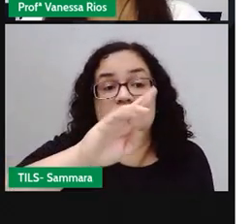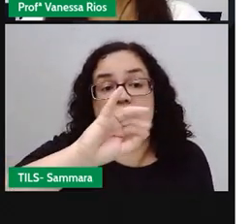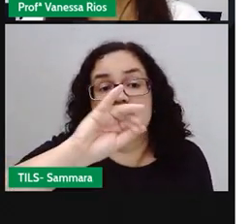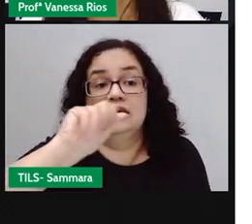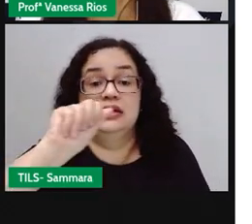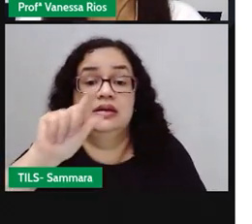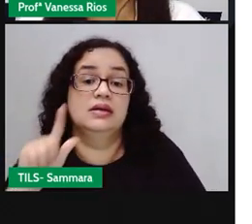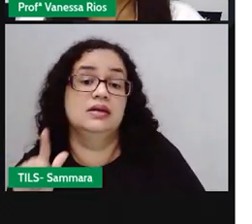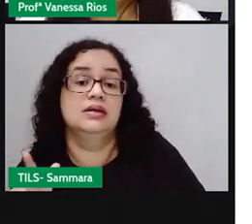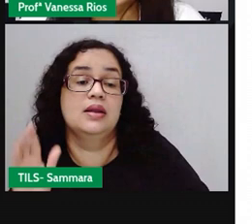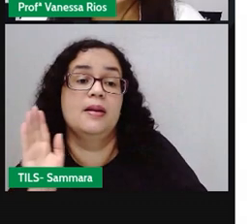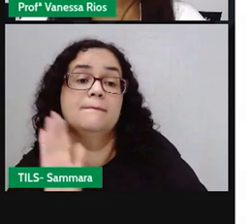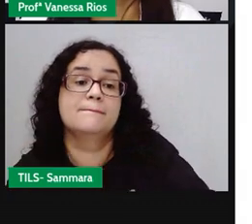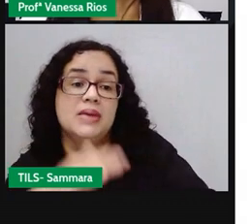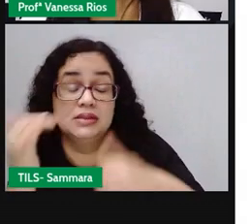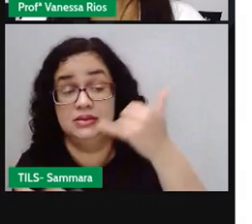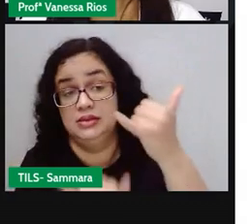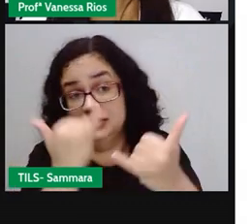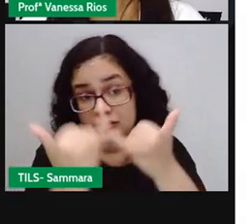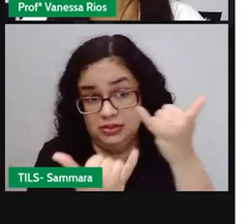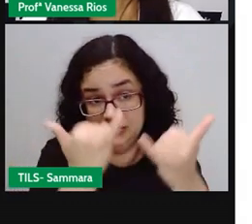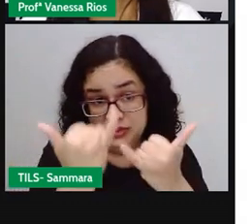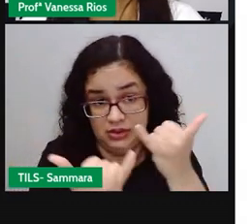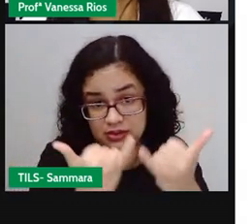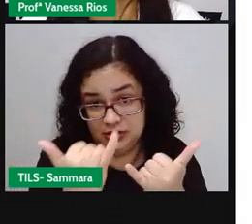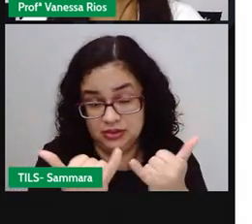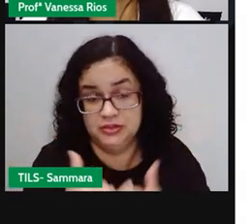acrescentar as brincadeiras.